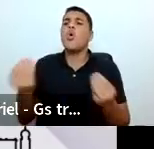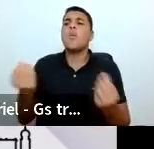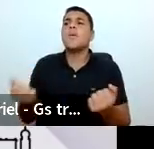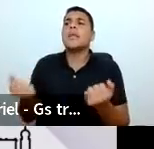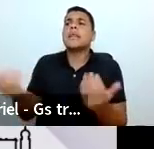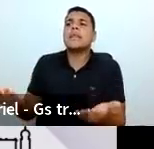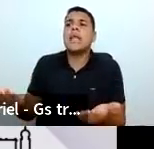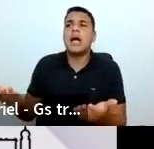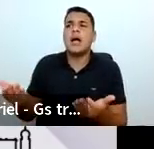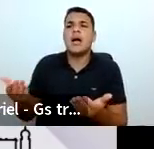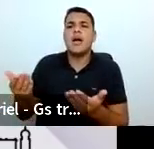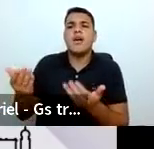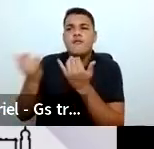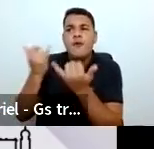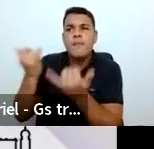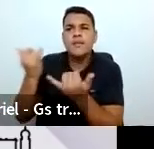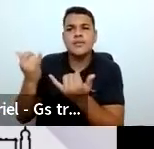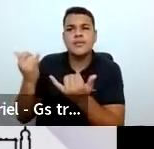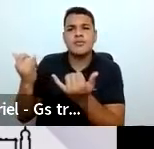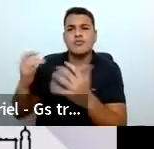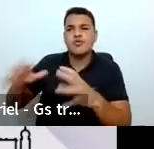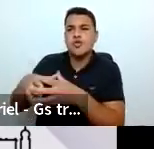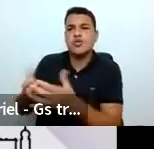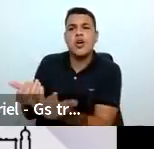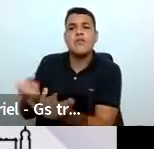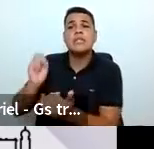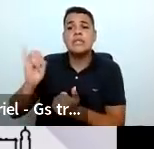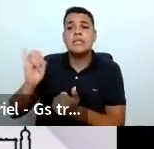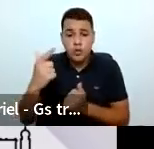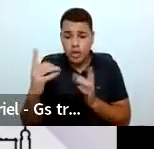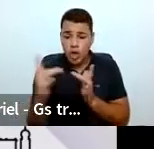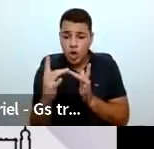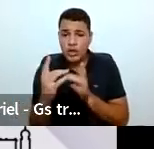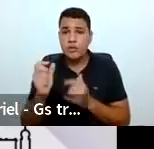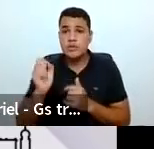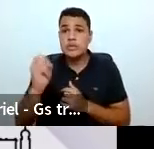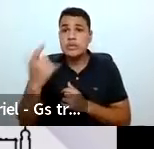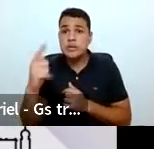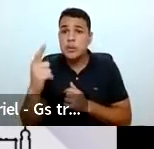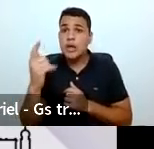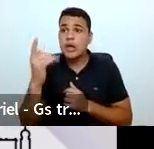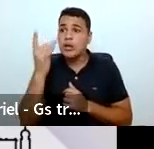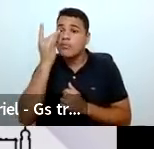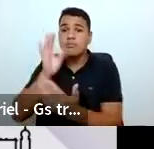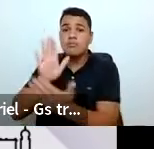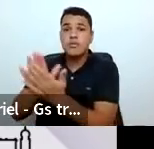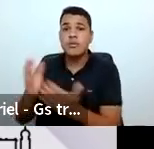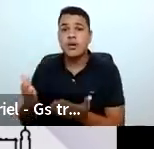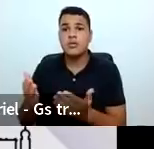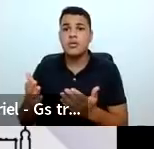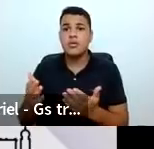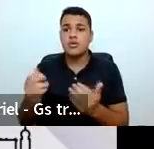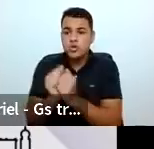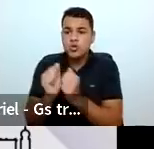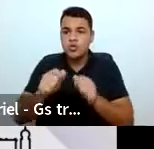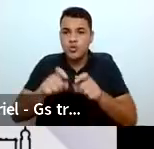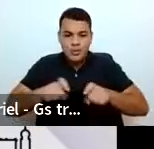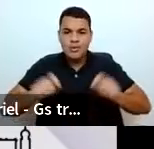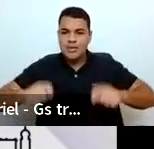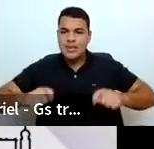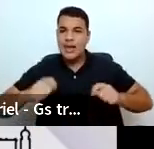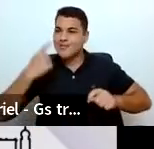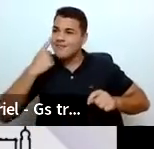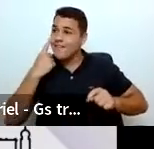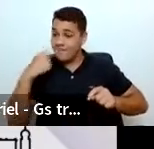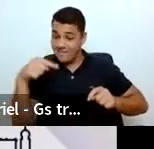não pode estar com ele ali na bancada, se a gente não pode estar sentado ao lado dele, no computador, explicando, interagindo, como é que